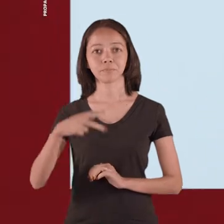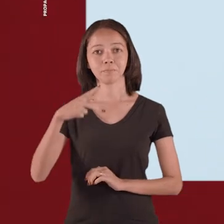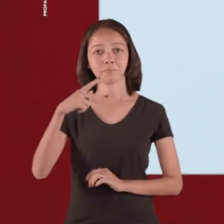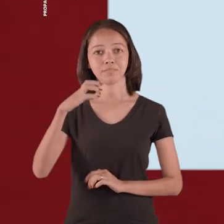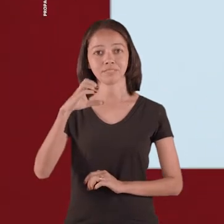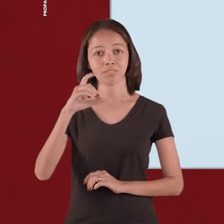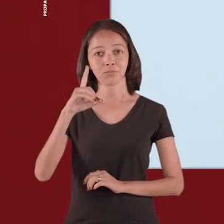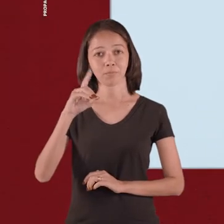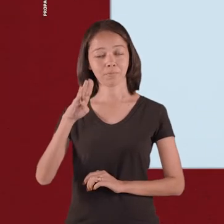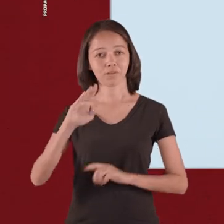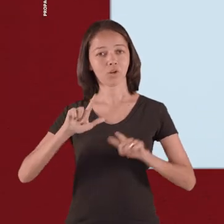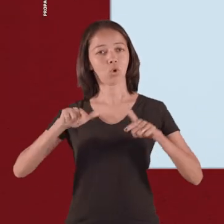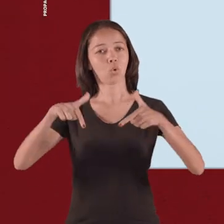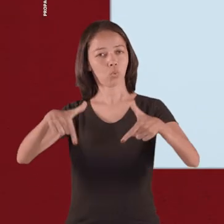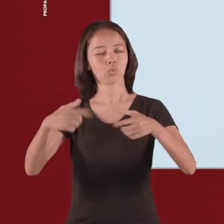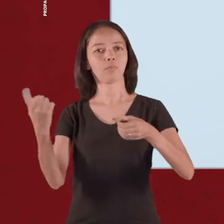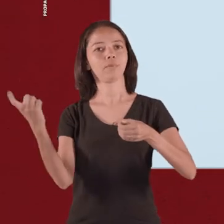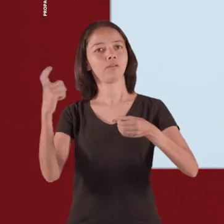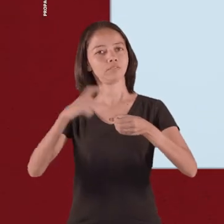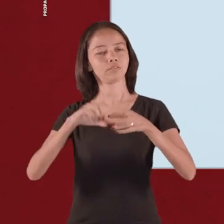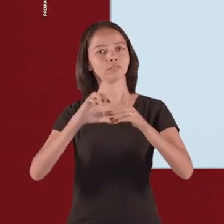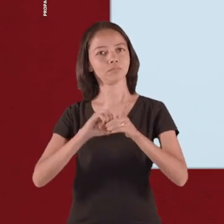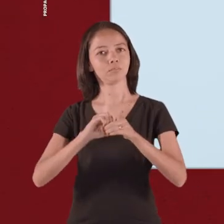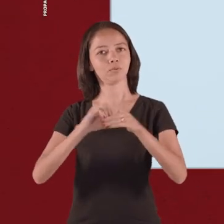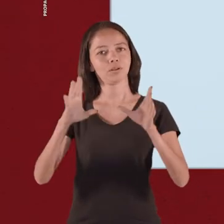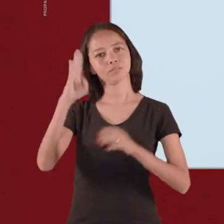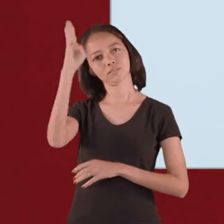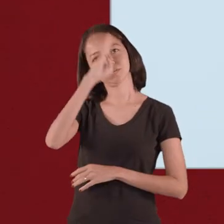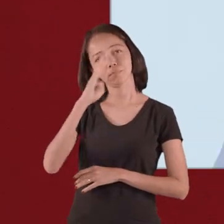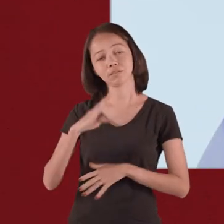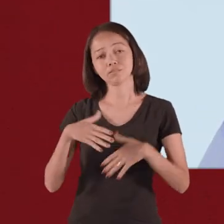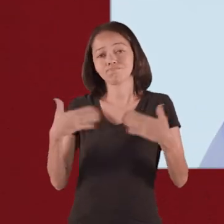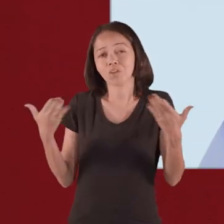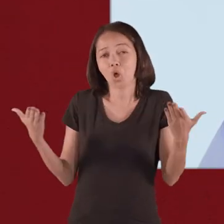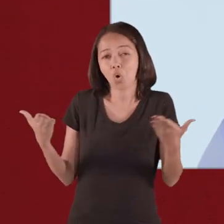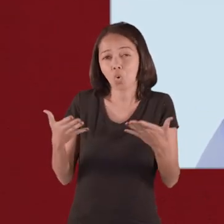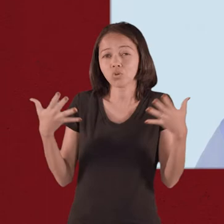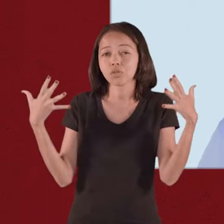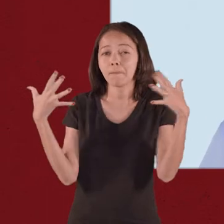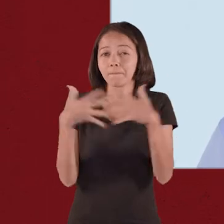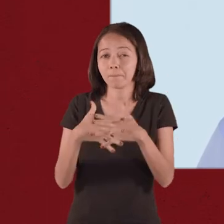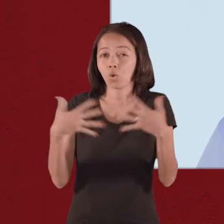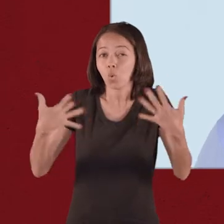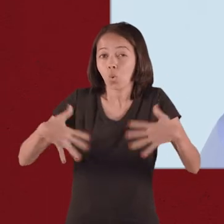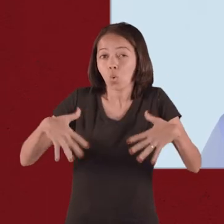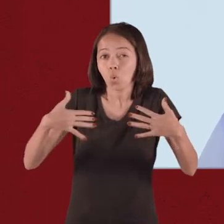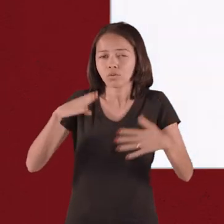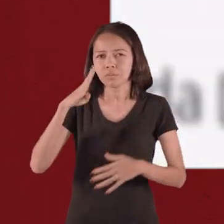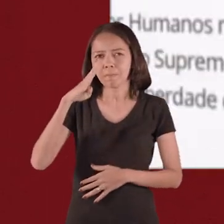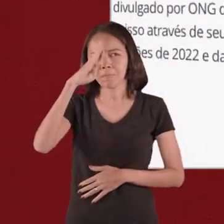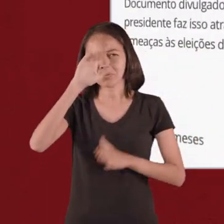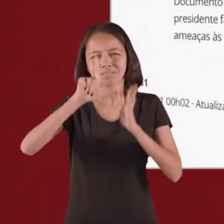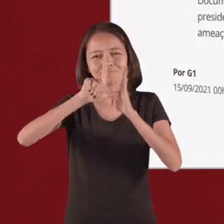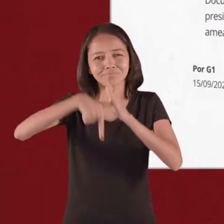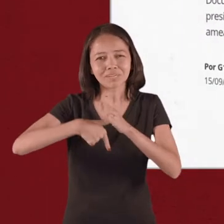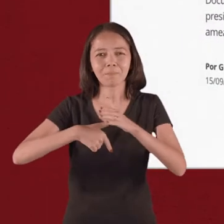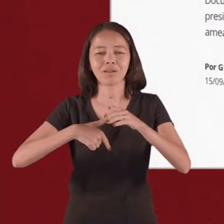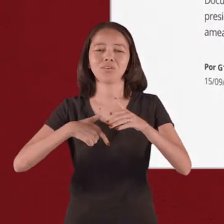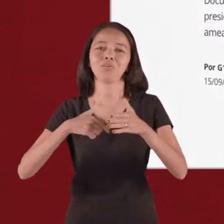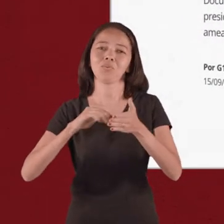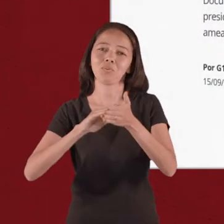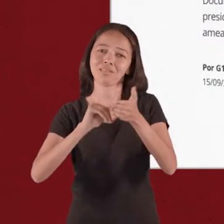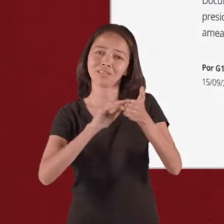O PCdoB lutou muito pela retomada da democracia no Brasil, mas hoje ela está ameaçada. Bolsonaro é um